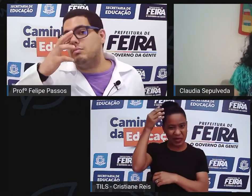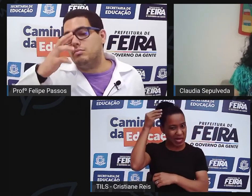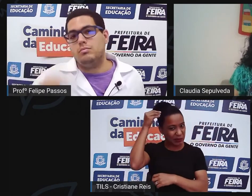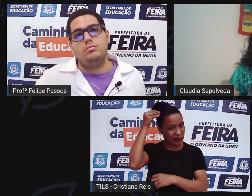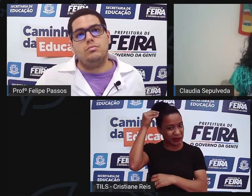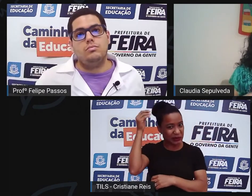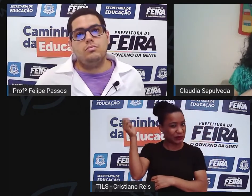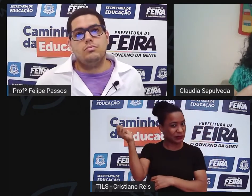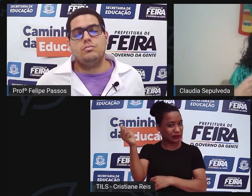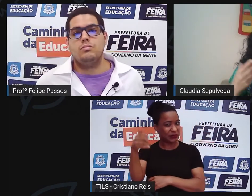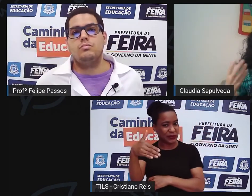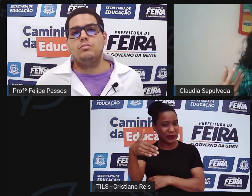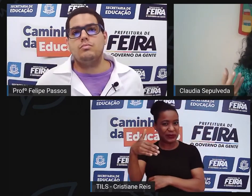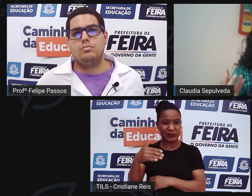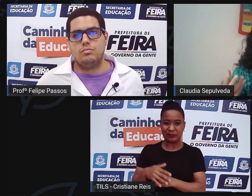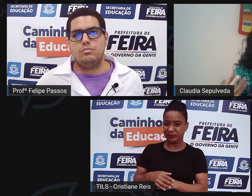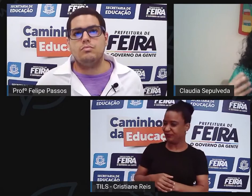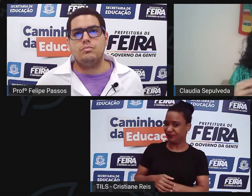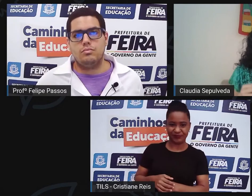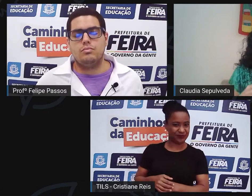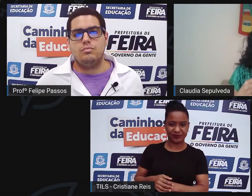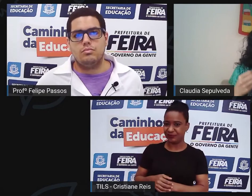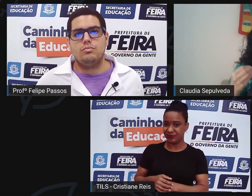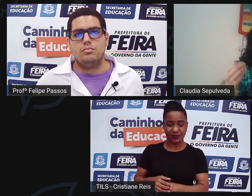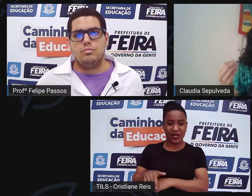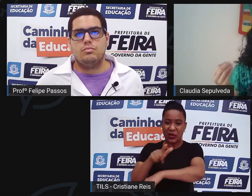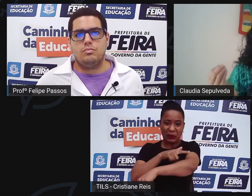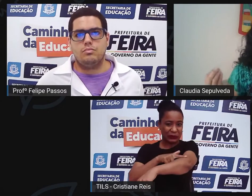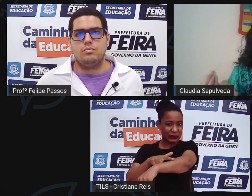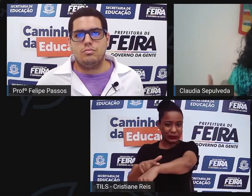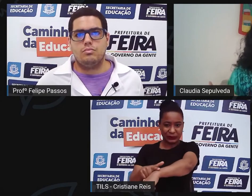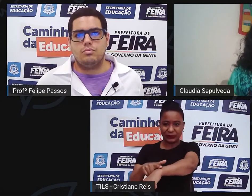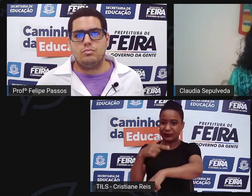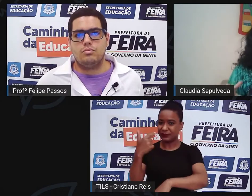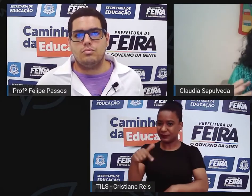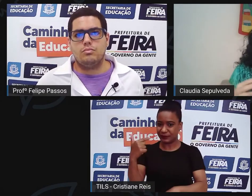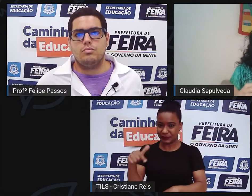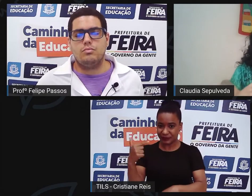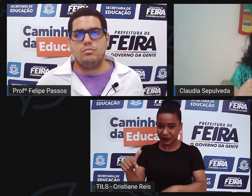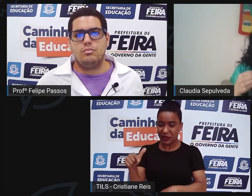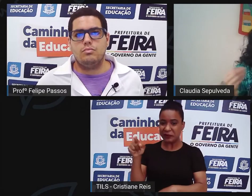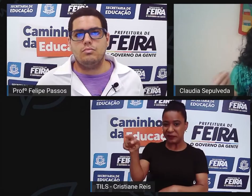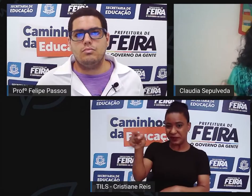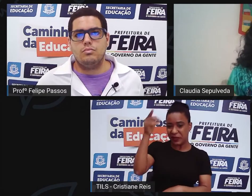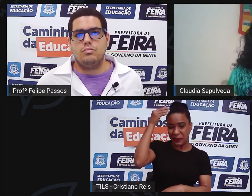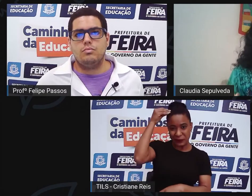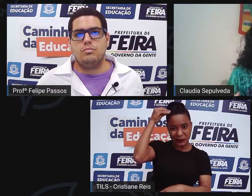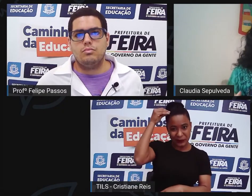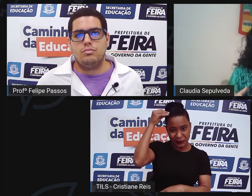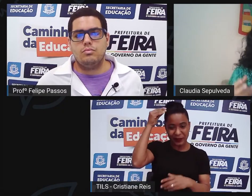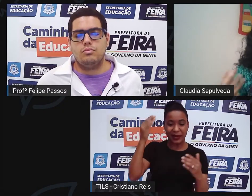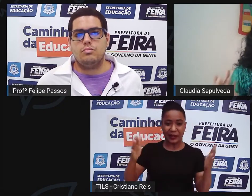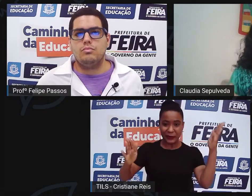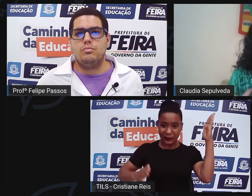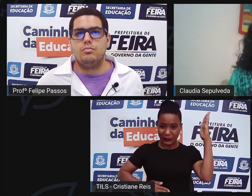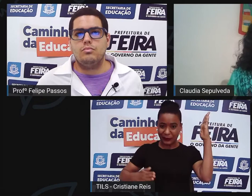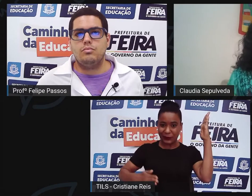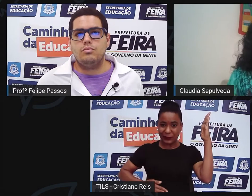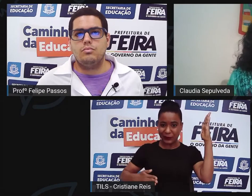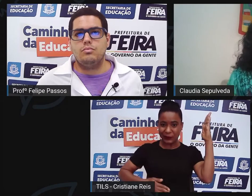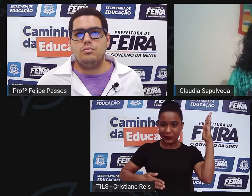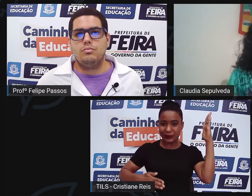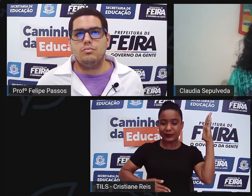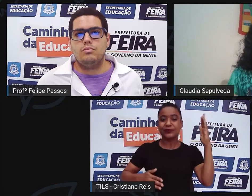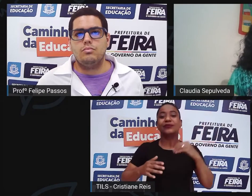desdenota alguma, inclusive, muitas vezes, algum grau de marginalização, de inadequação social, única e